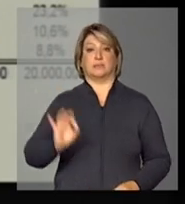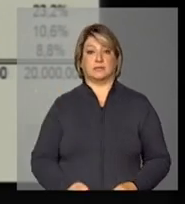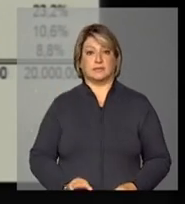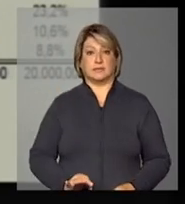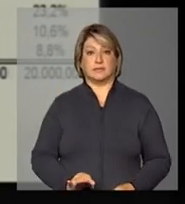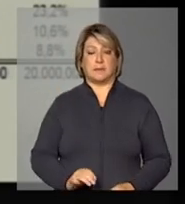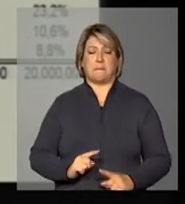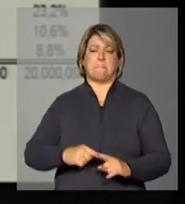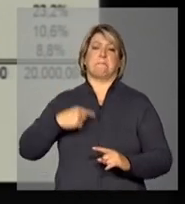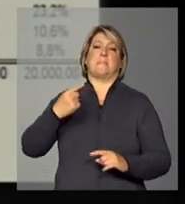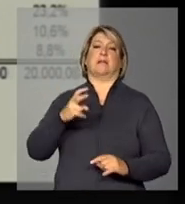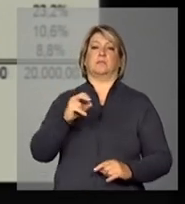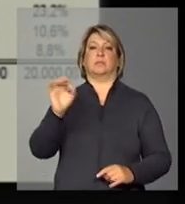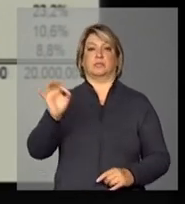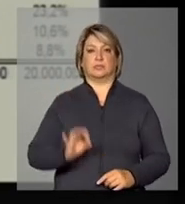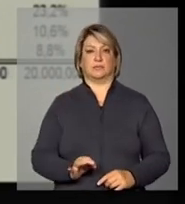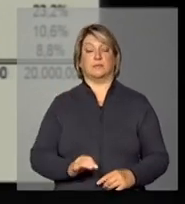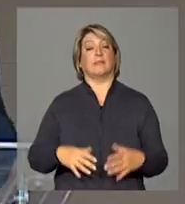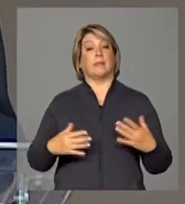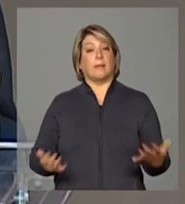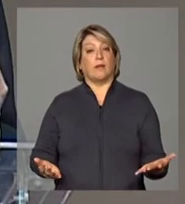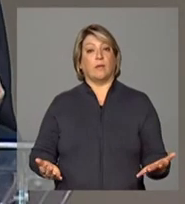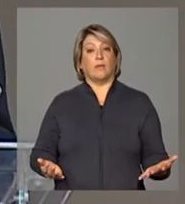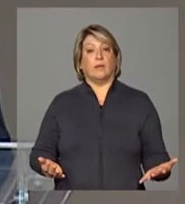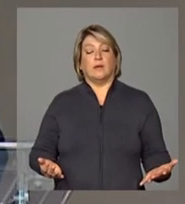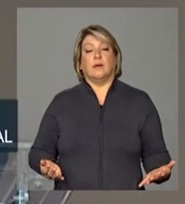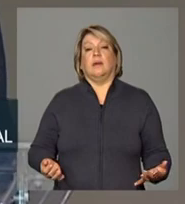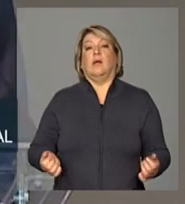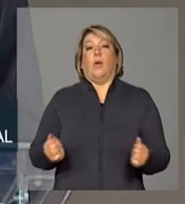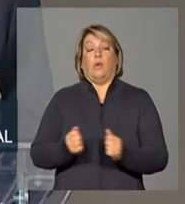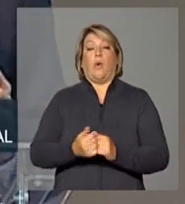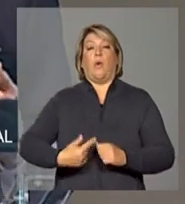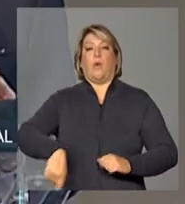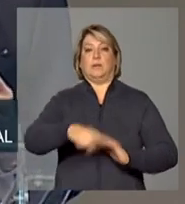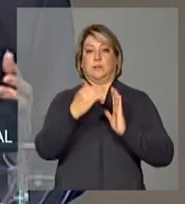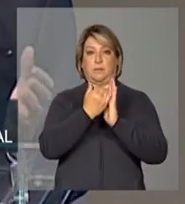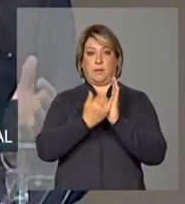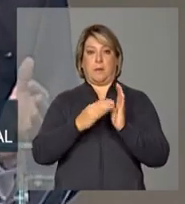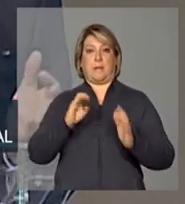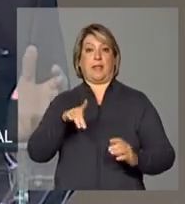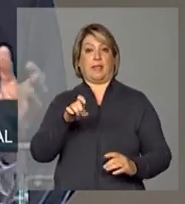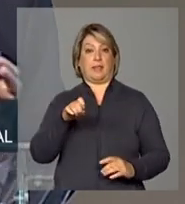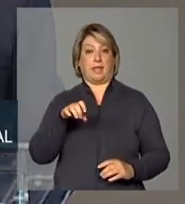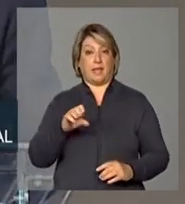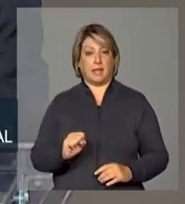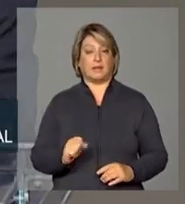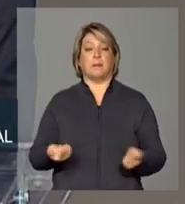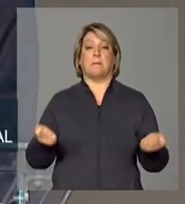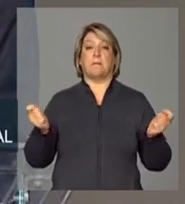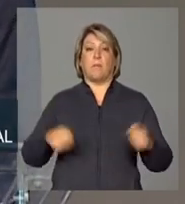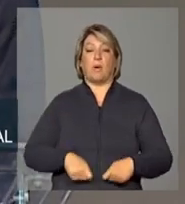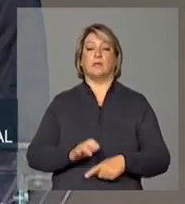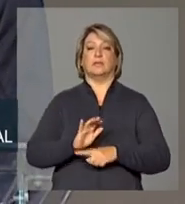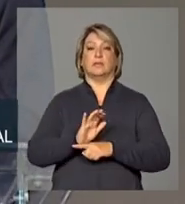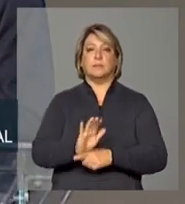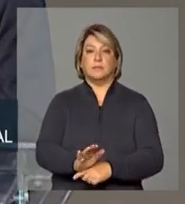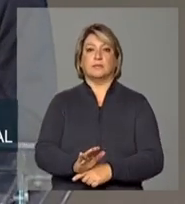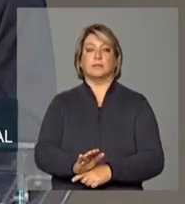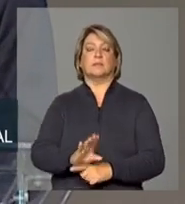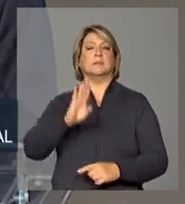evidente que através desses programas o BNDES pôde apoiar